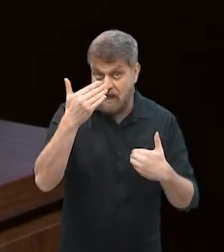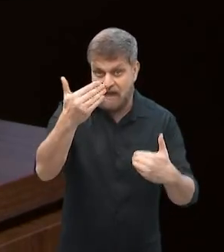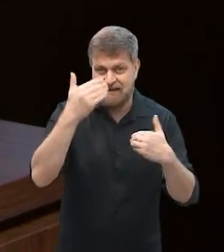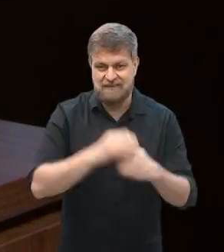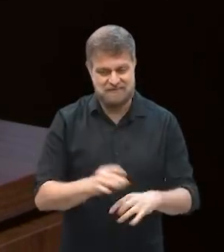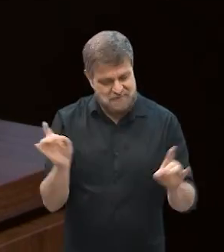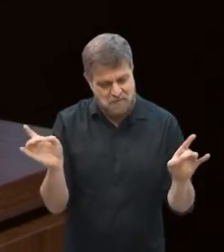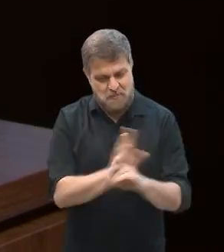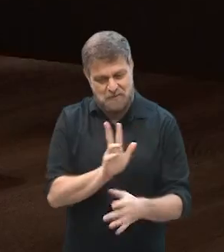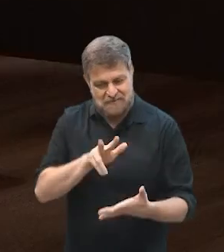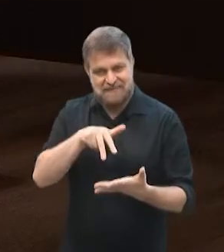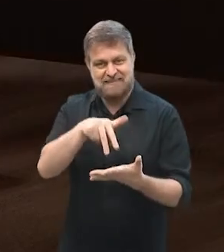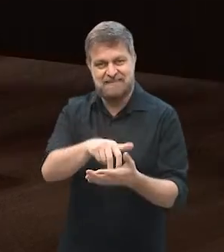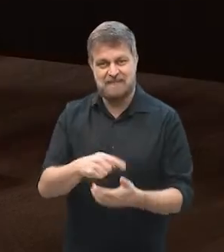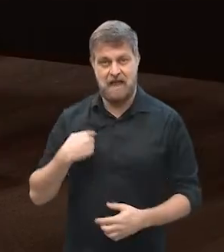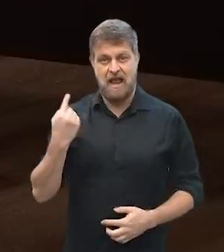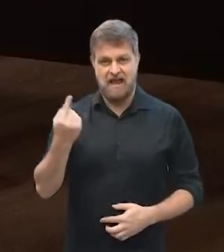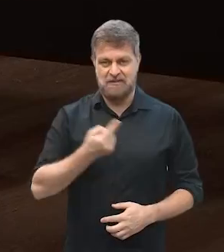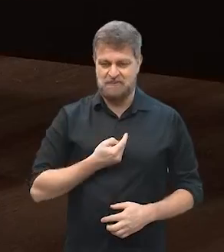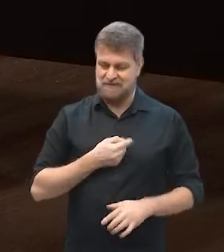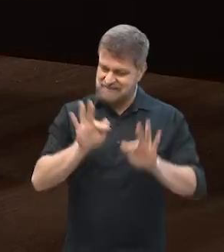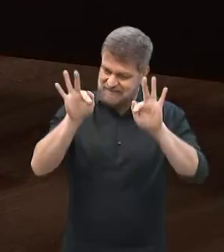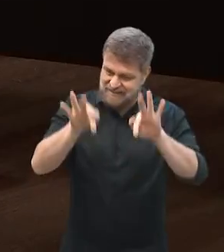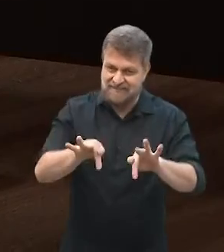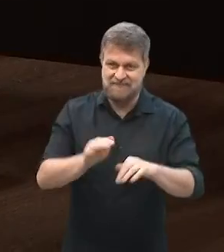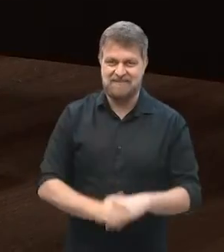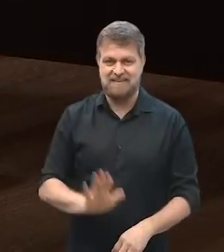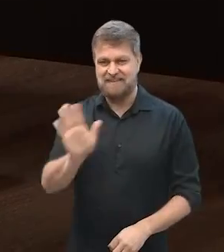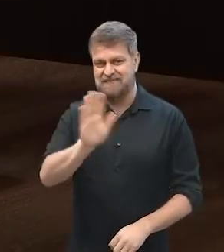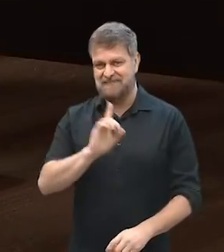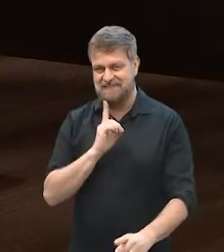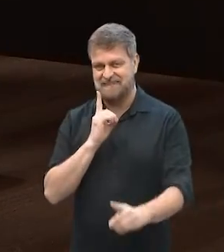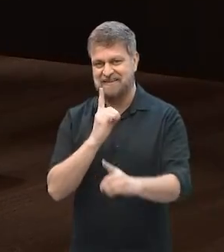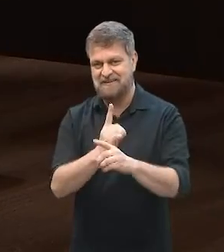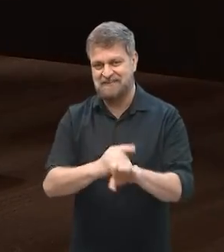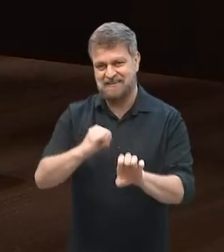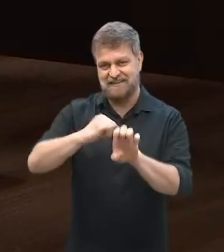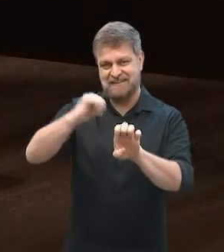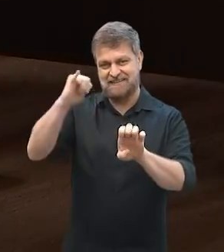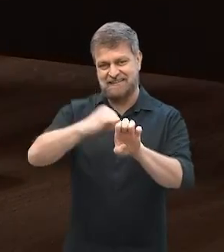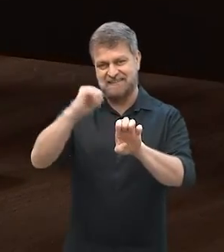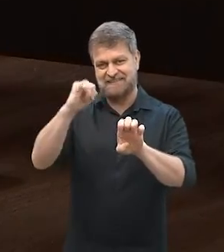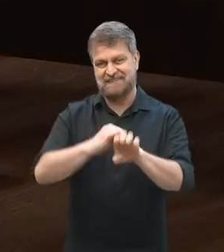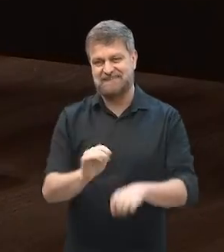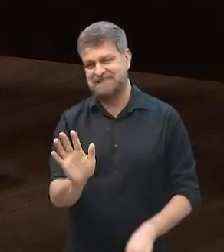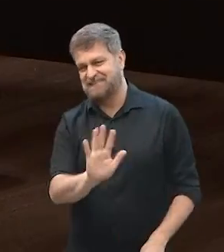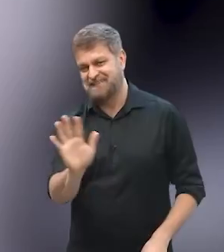disposição. E a gente fica por aqui, até um próximo Ser Empreendedor.